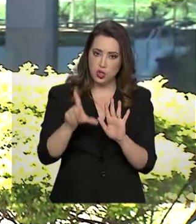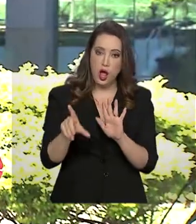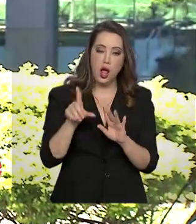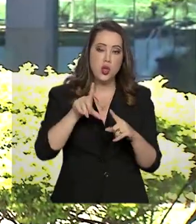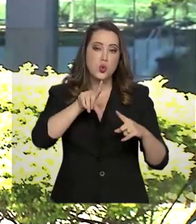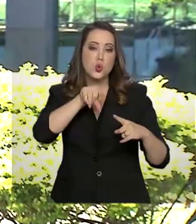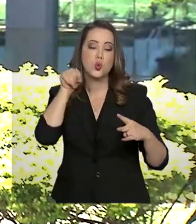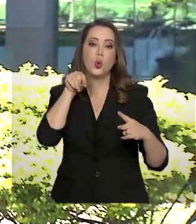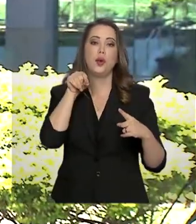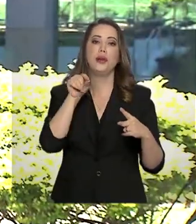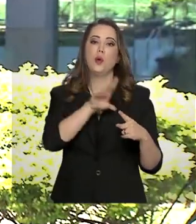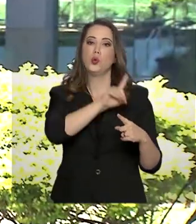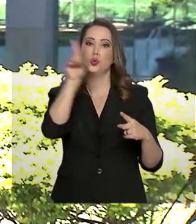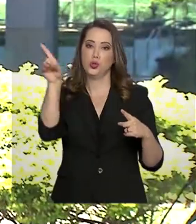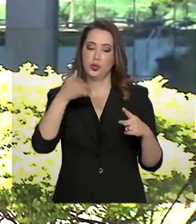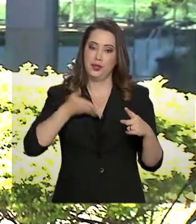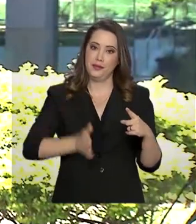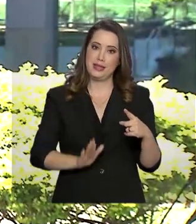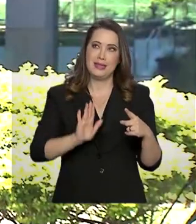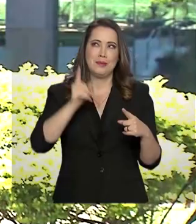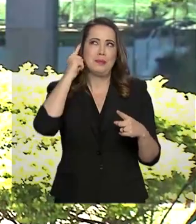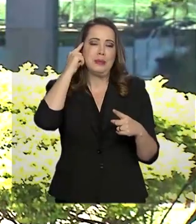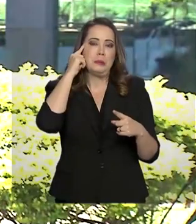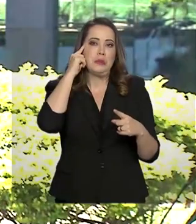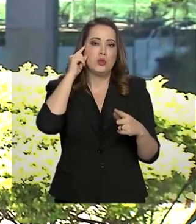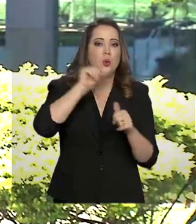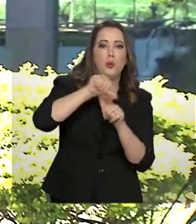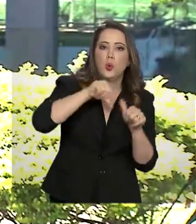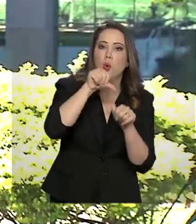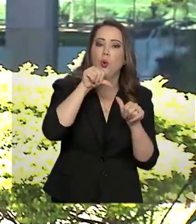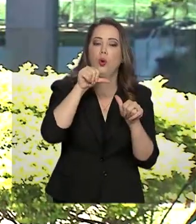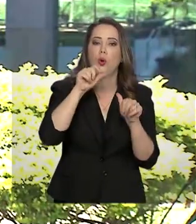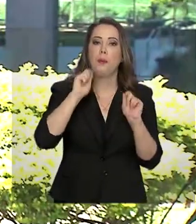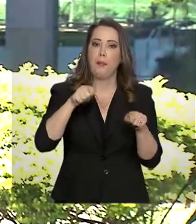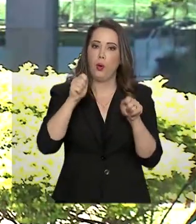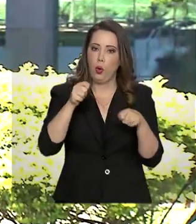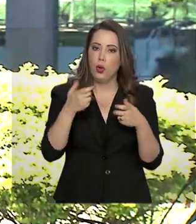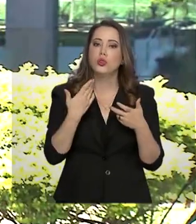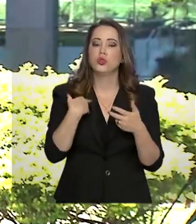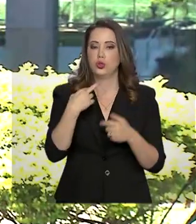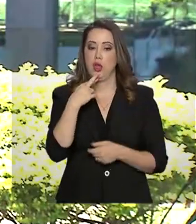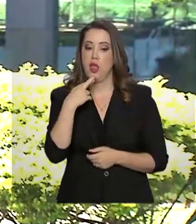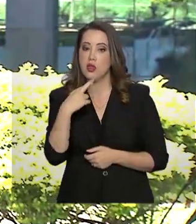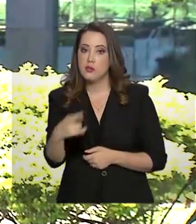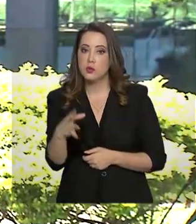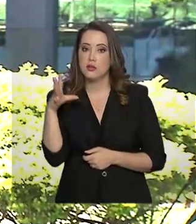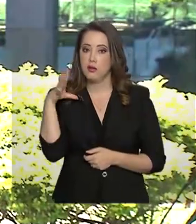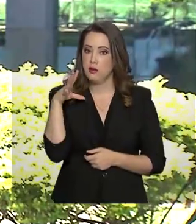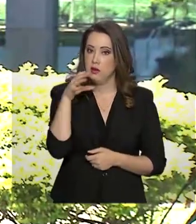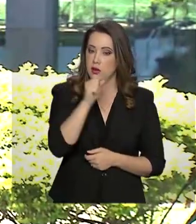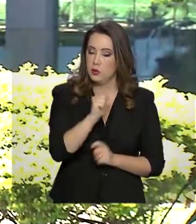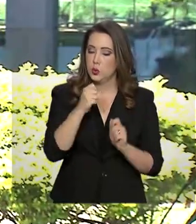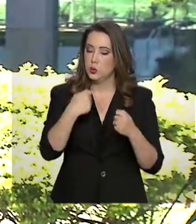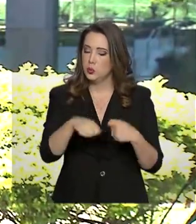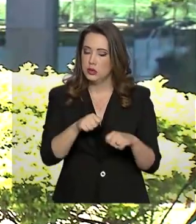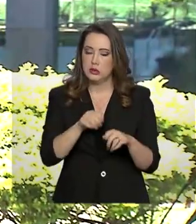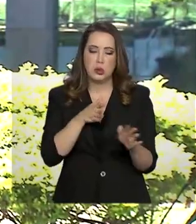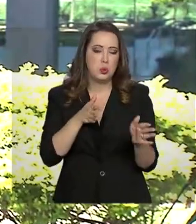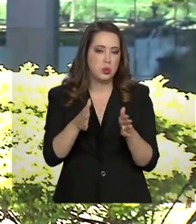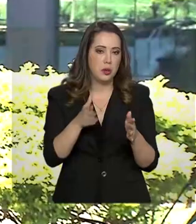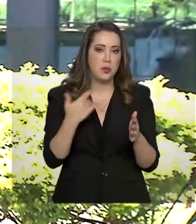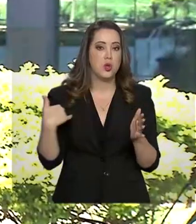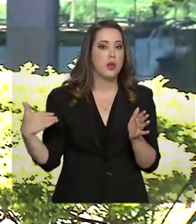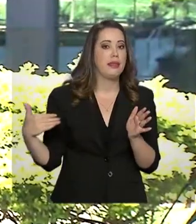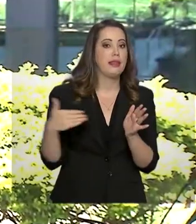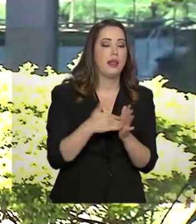aniversário, mas mudou de ideia, ele pode fazer, ele pode voltar atrás sem precisar cumprir uma carência somente